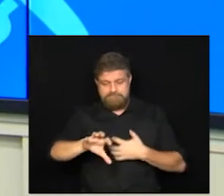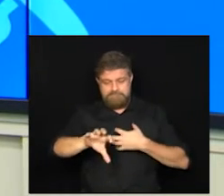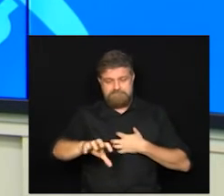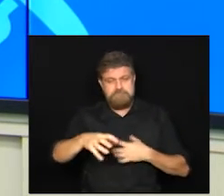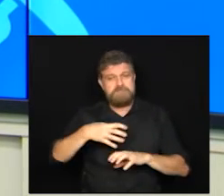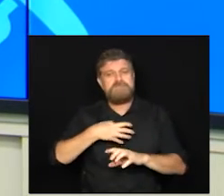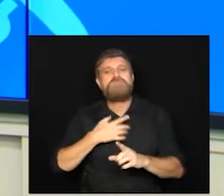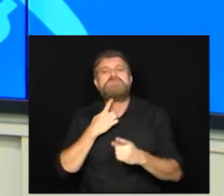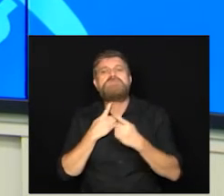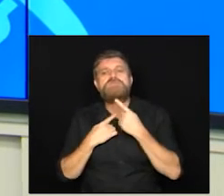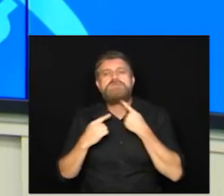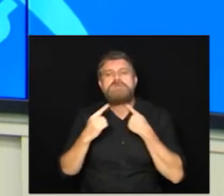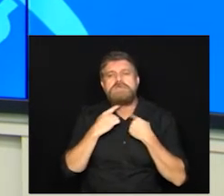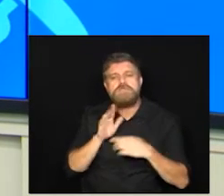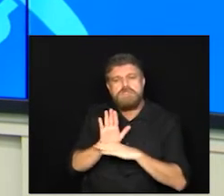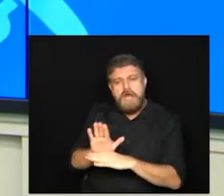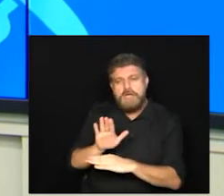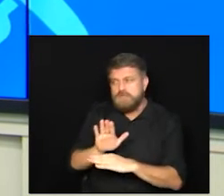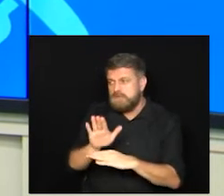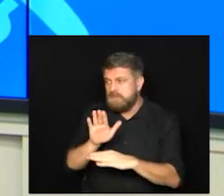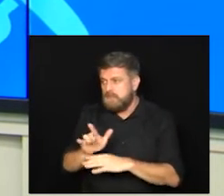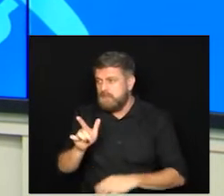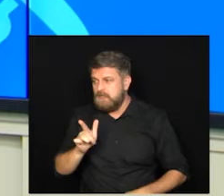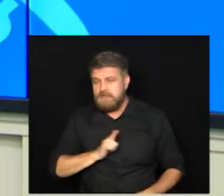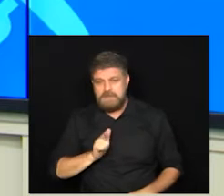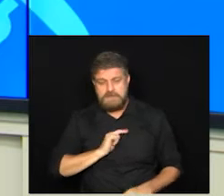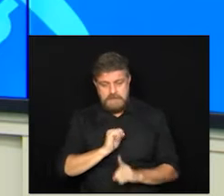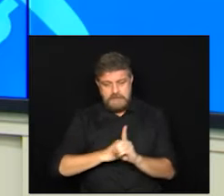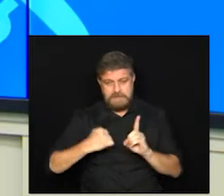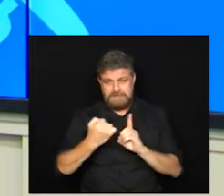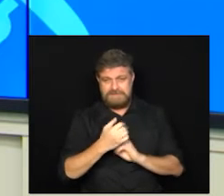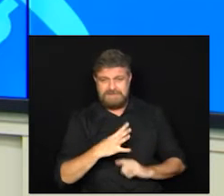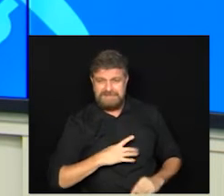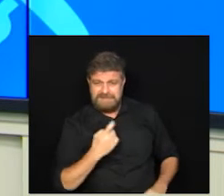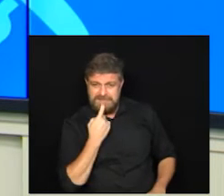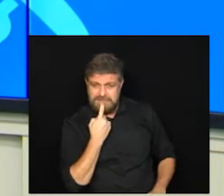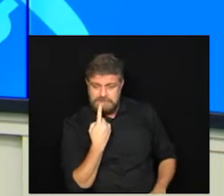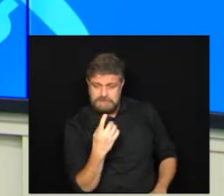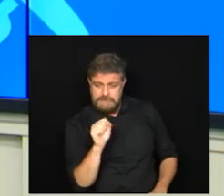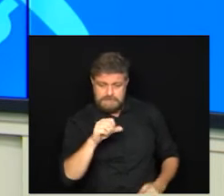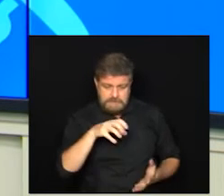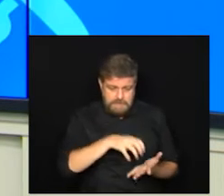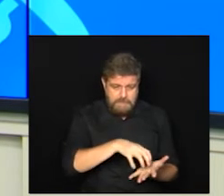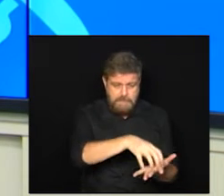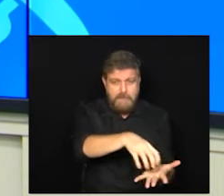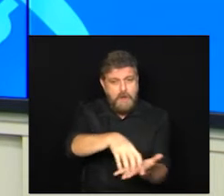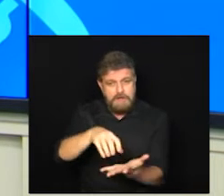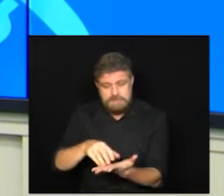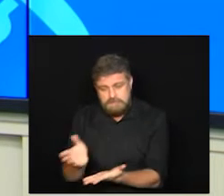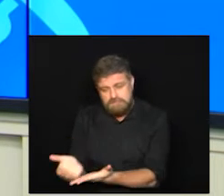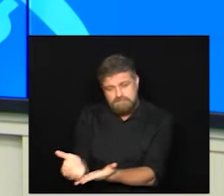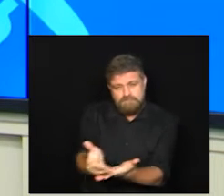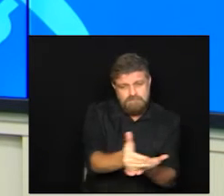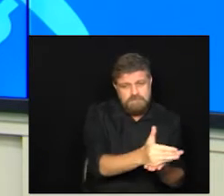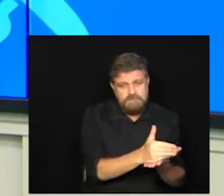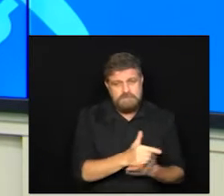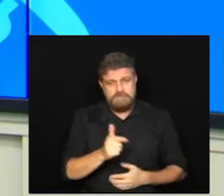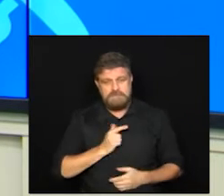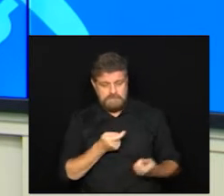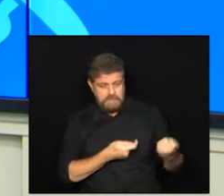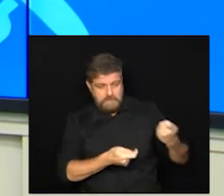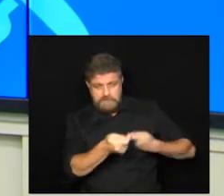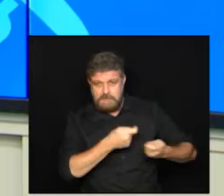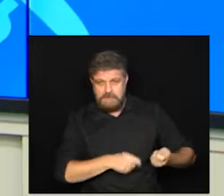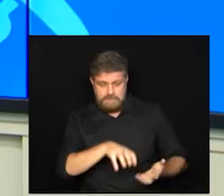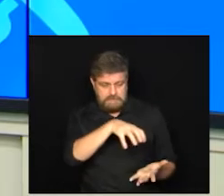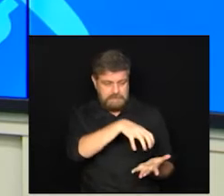quer participar dessa campanha que envolve toda a sociedade de Campinas são 18 postos de arrecadação incluindo aí as administrações